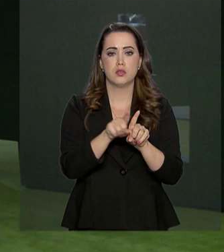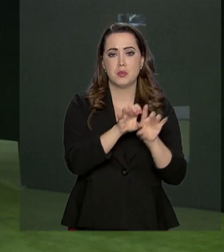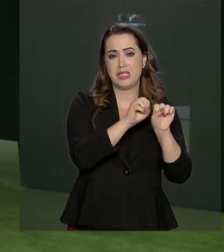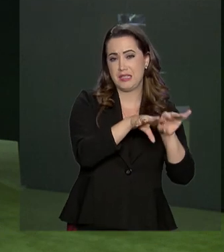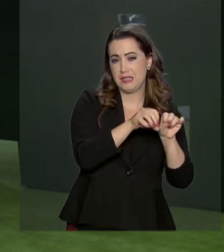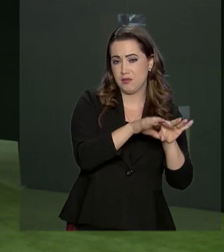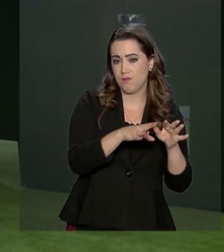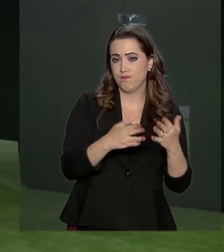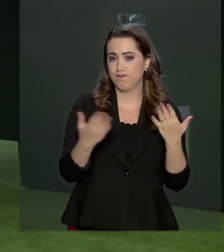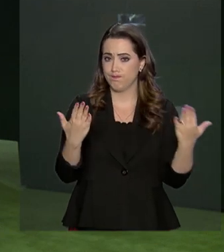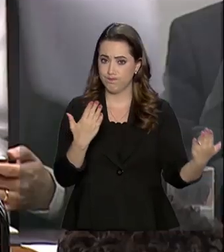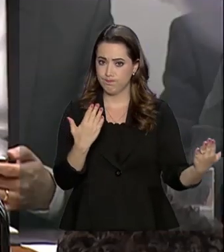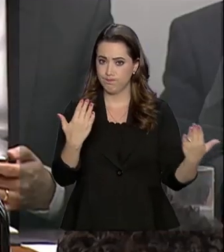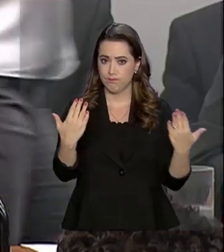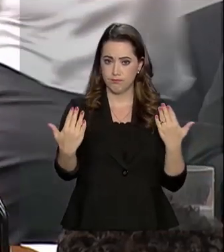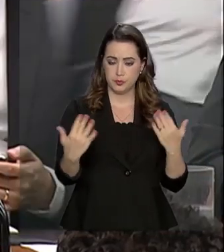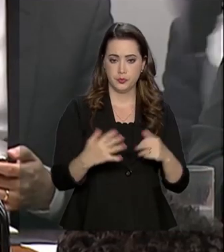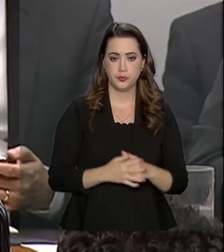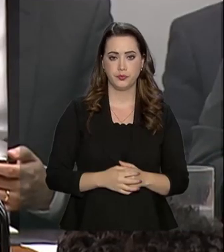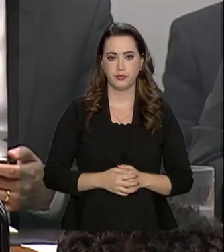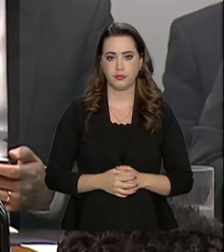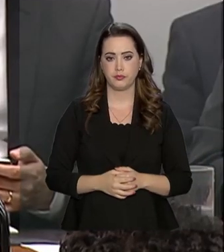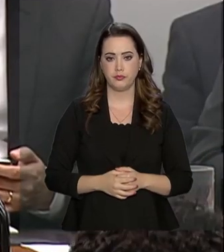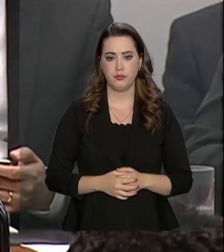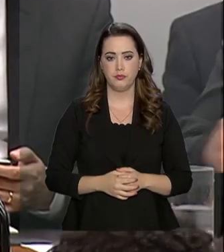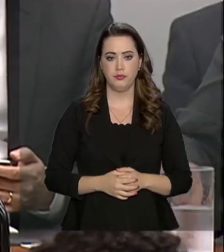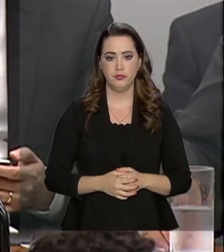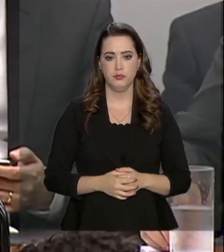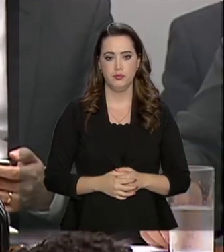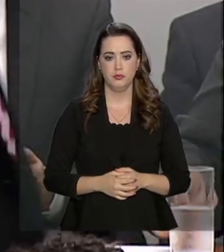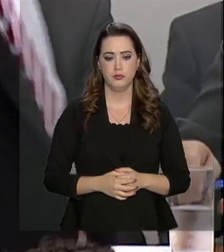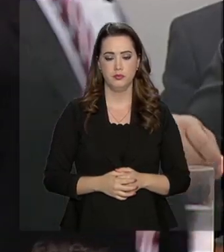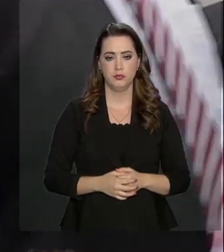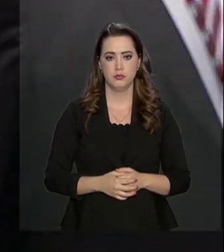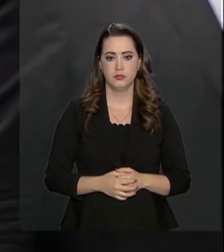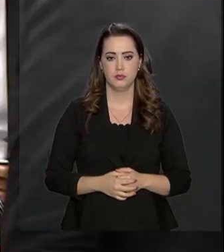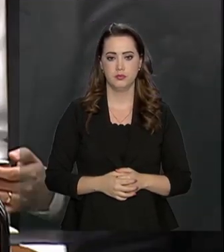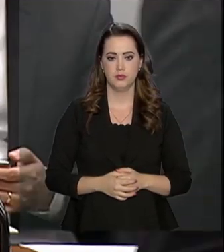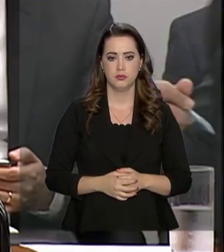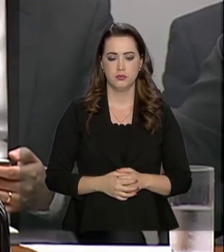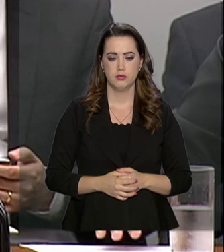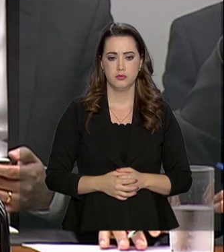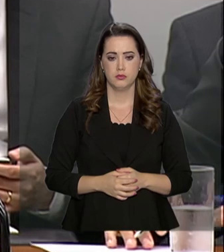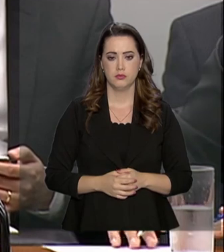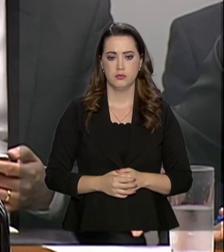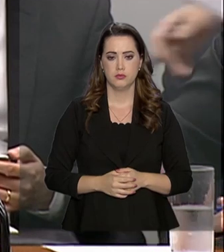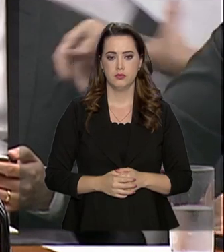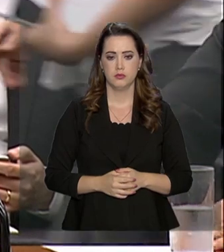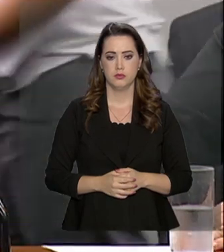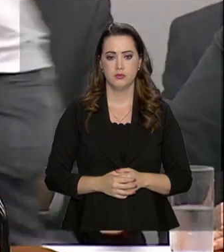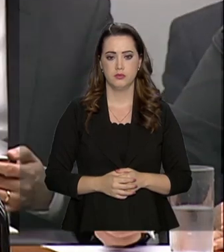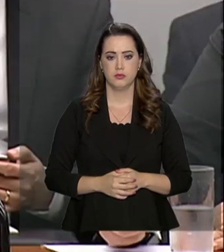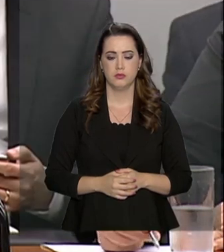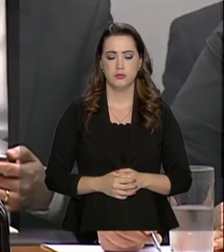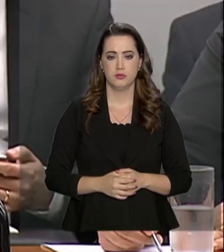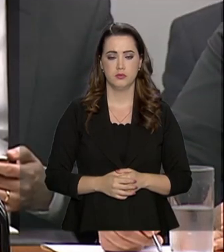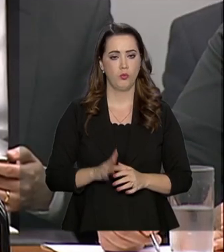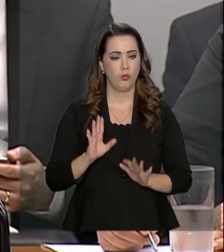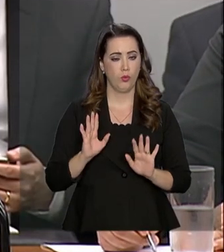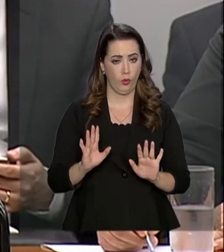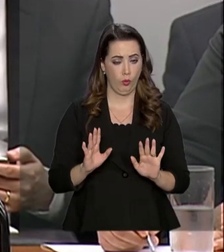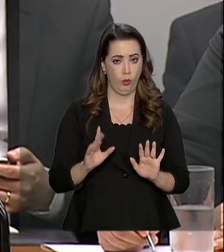Educação. Dentro de pessoal, o elemento